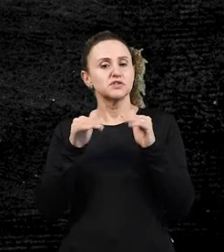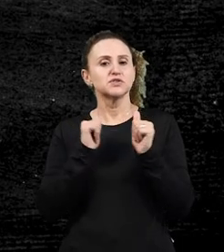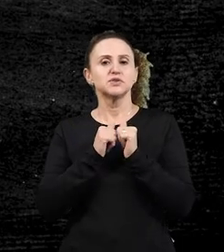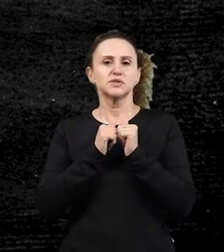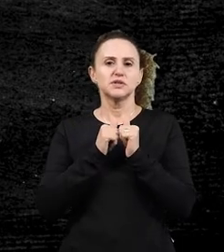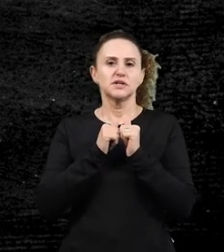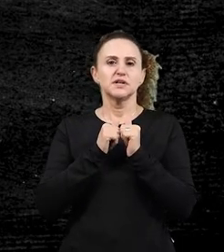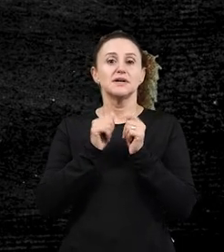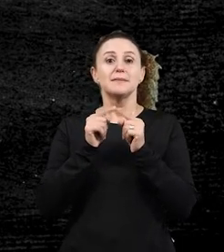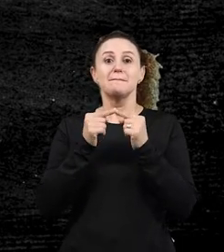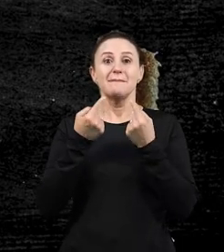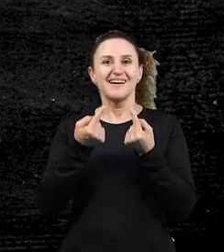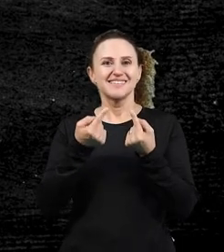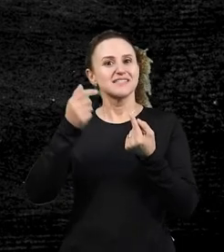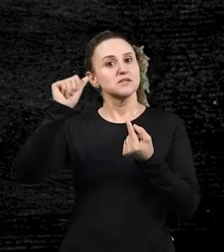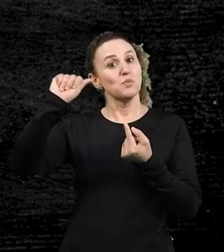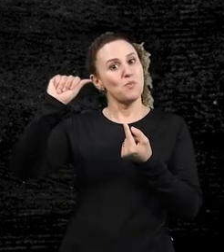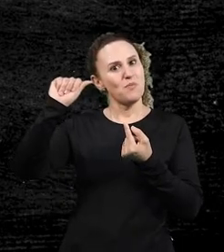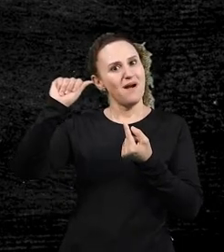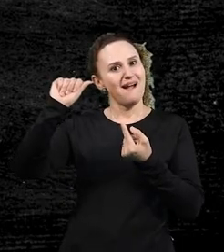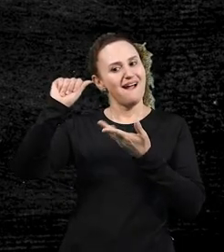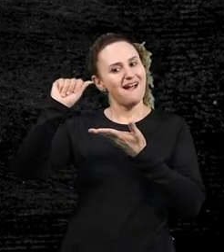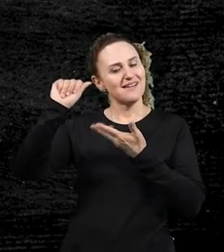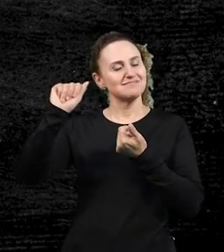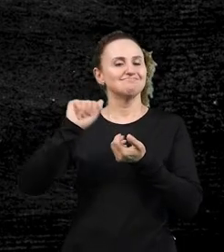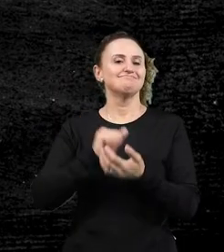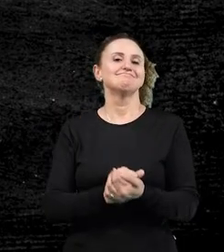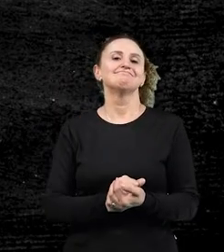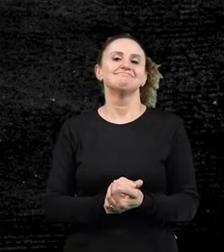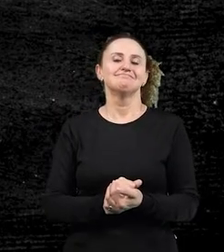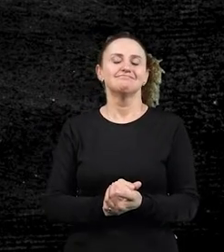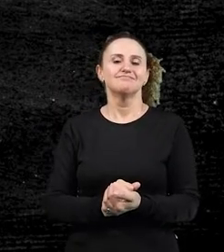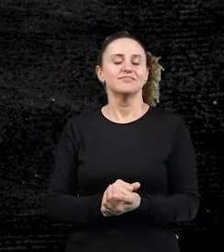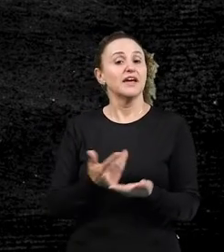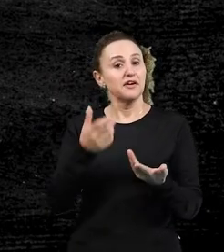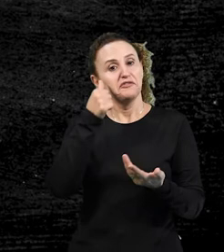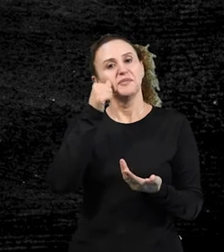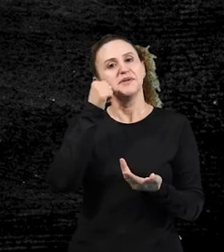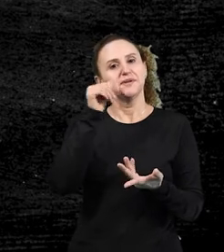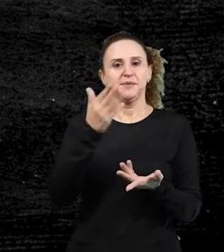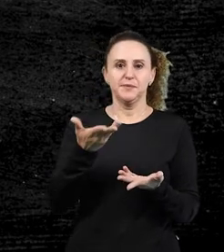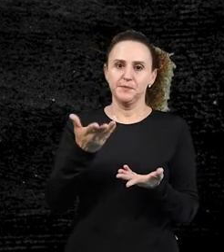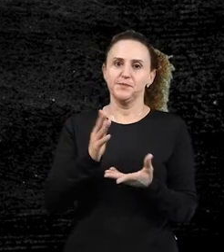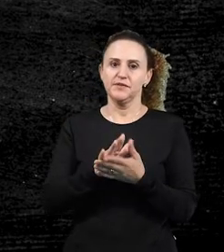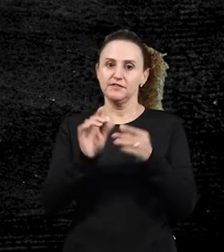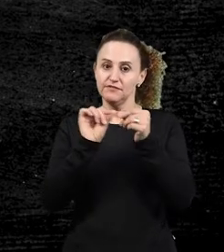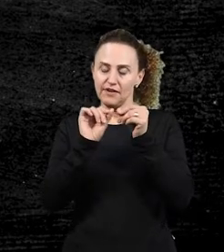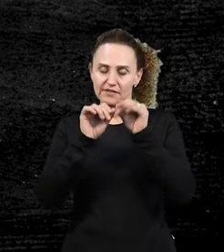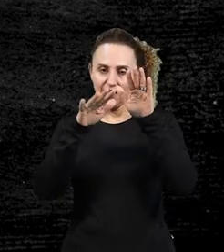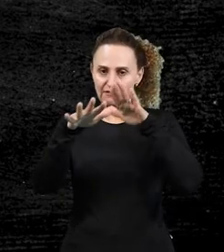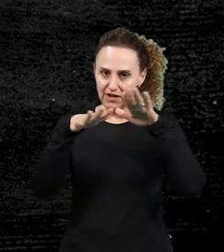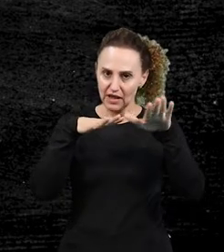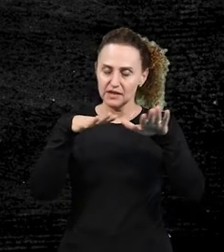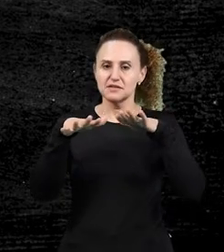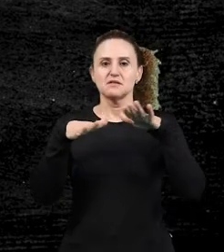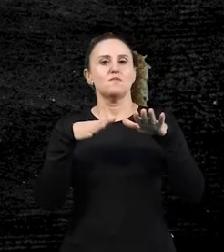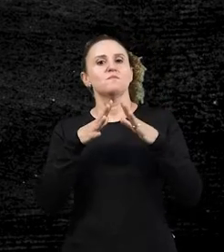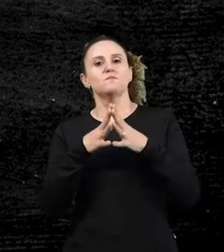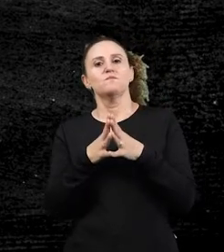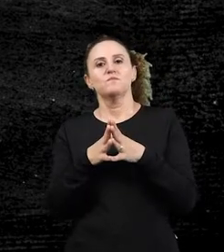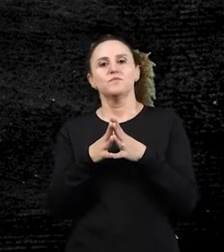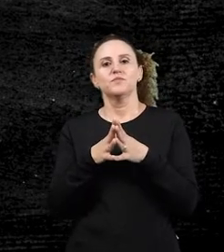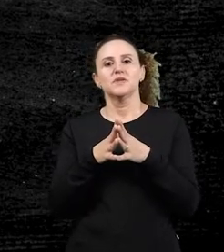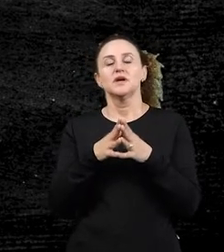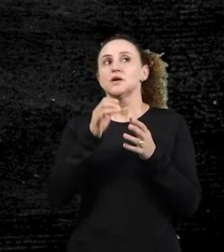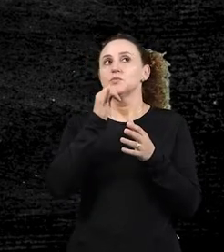masculino, mas eu sei porque eu faço a oposição do A. E aí tem guria.